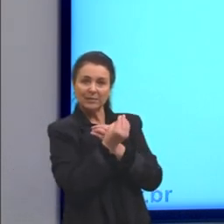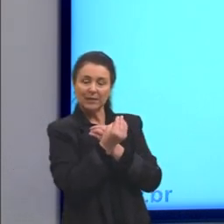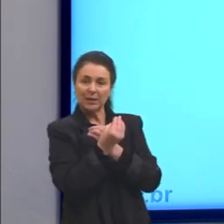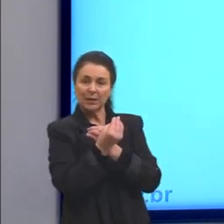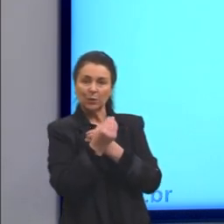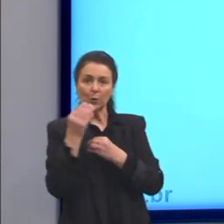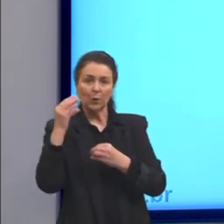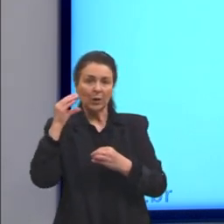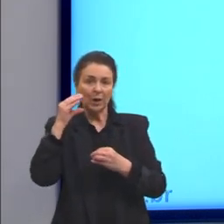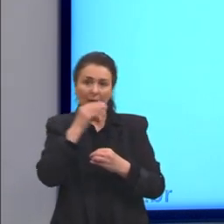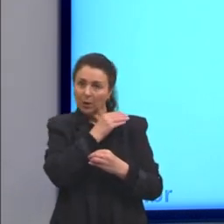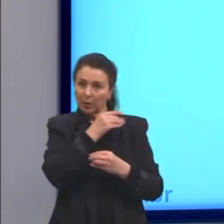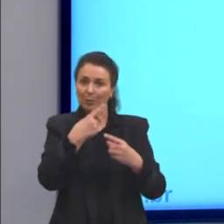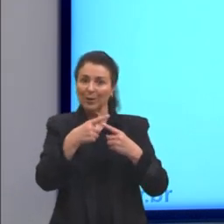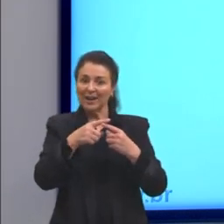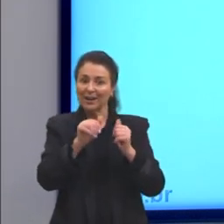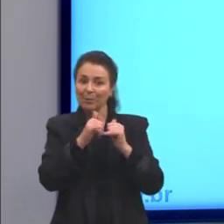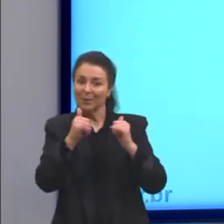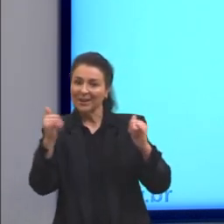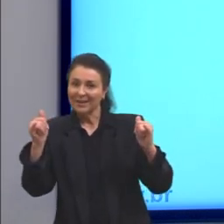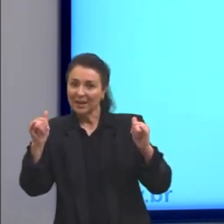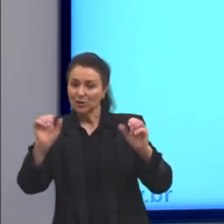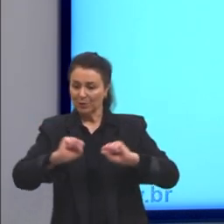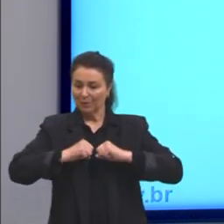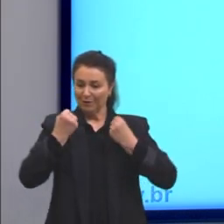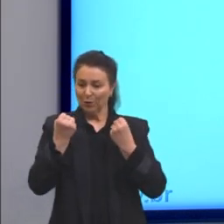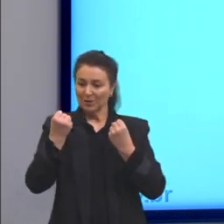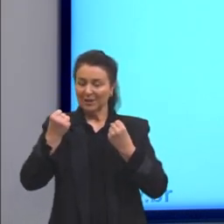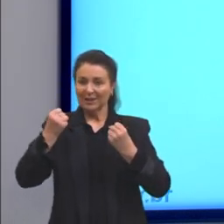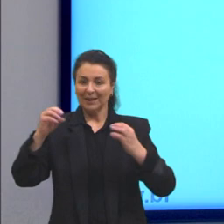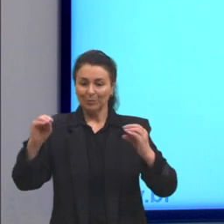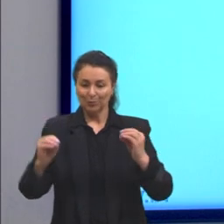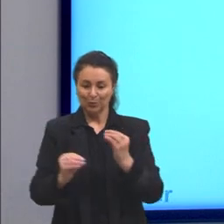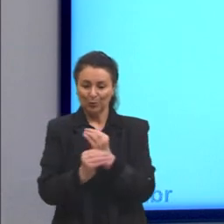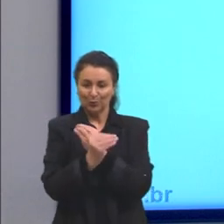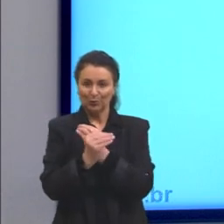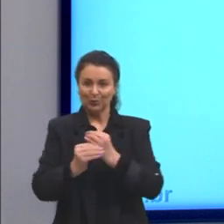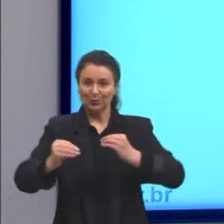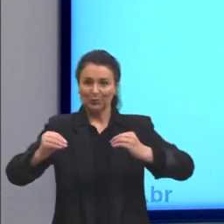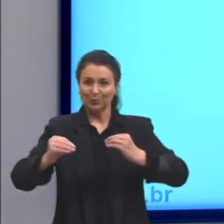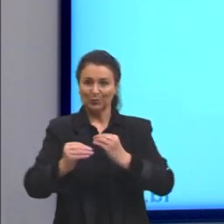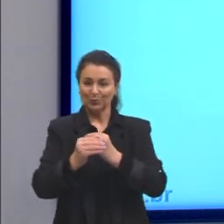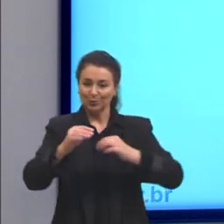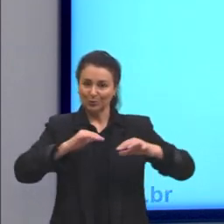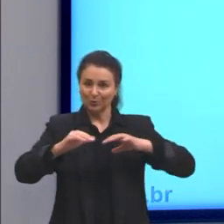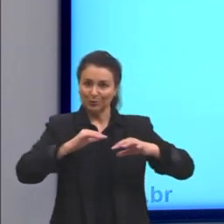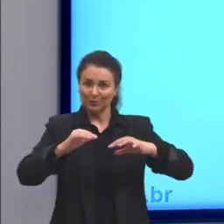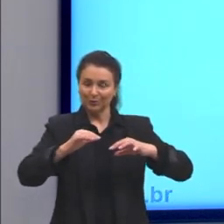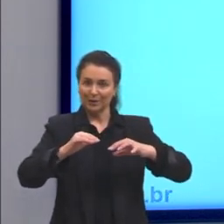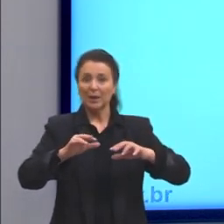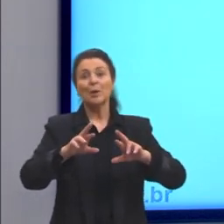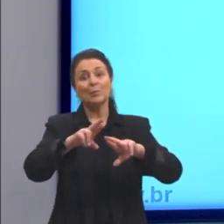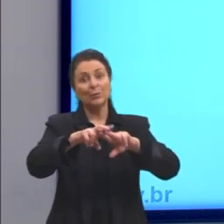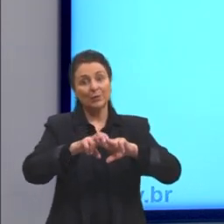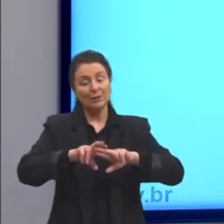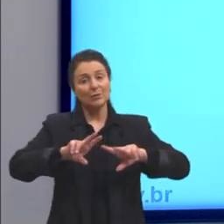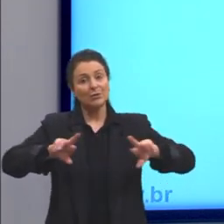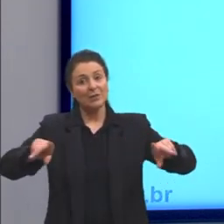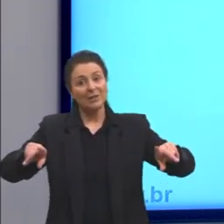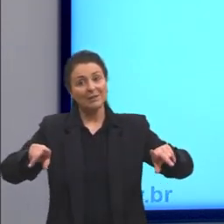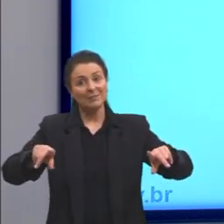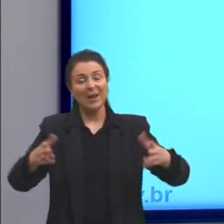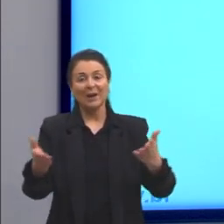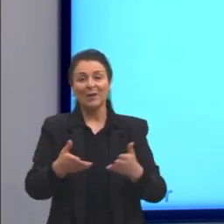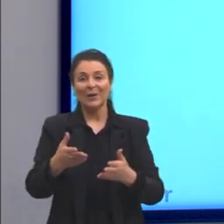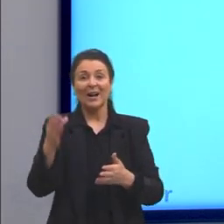é energia em trânsito. Certo? Então, aí está a diferença. A gente falou tanto de temperatura, e aqui está o calor.